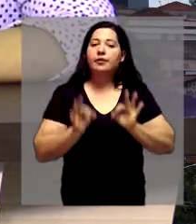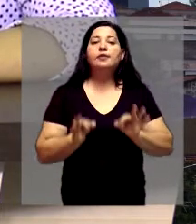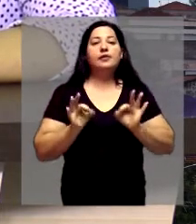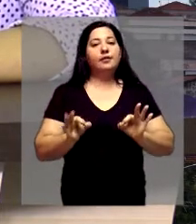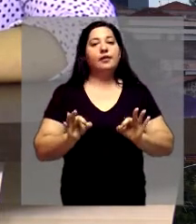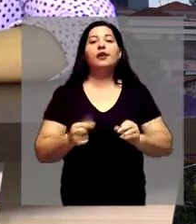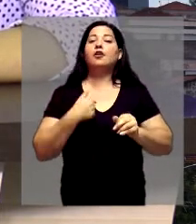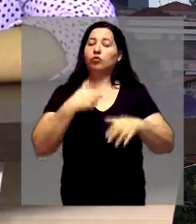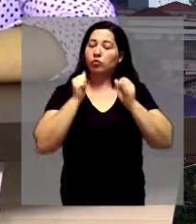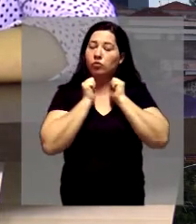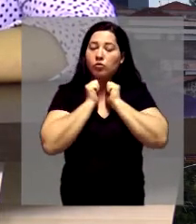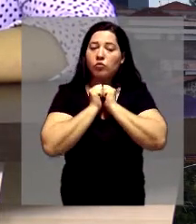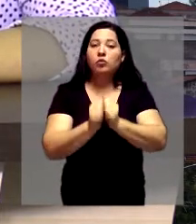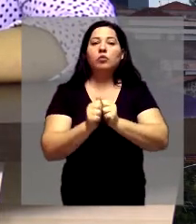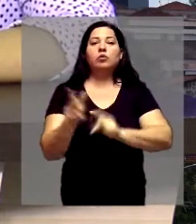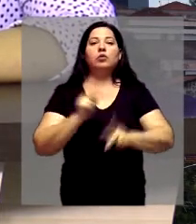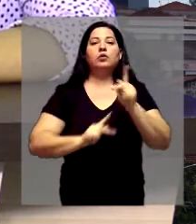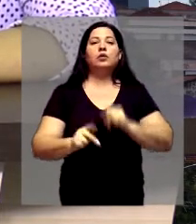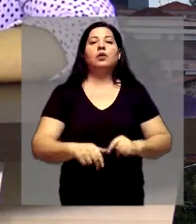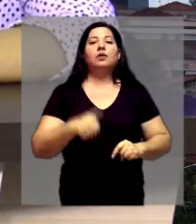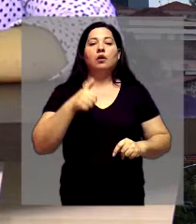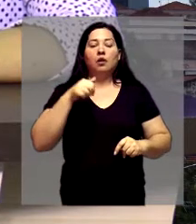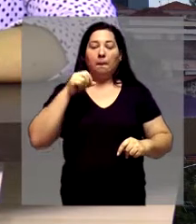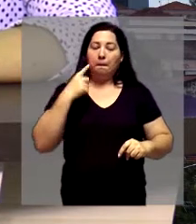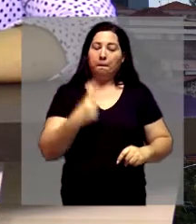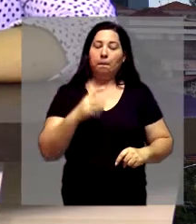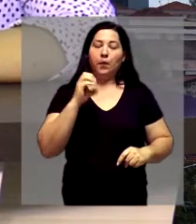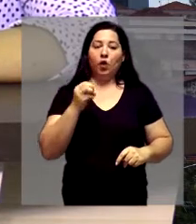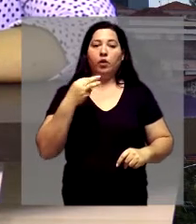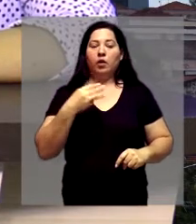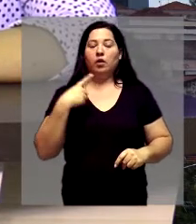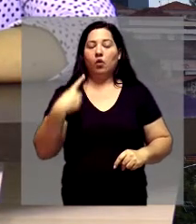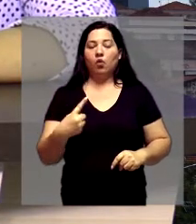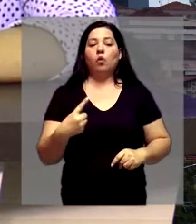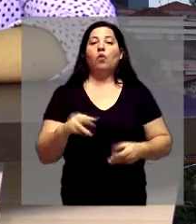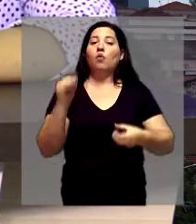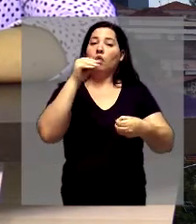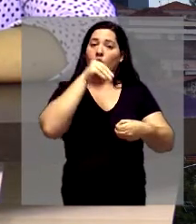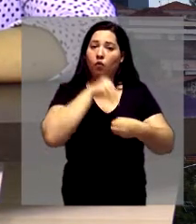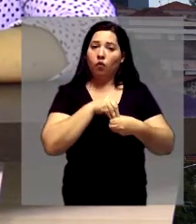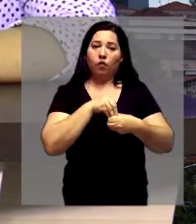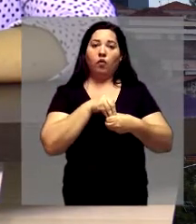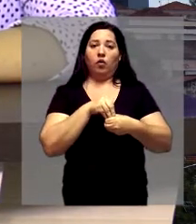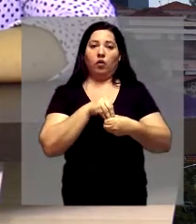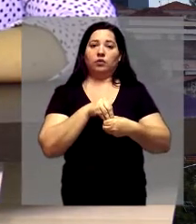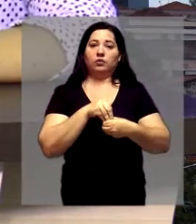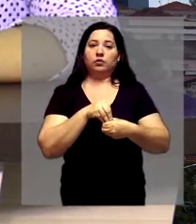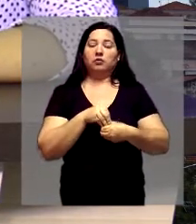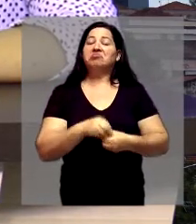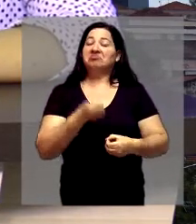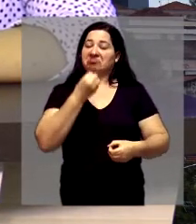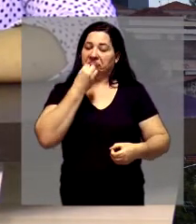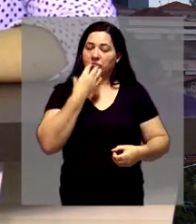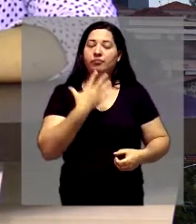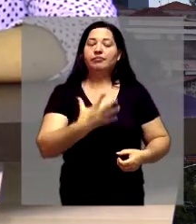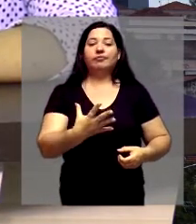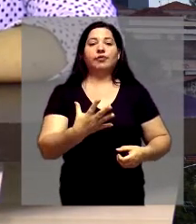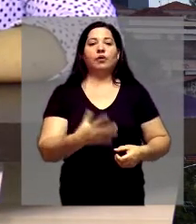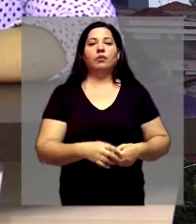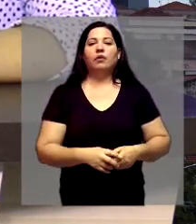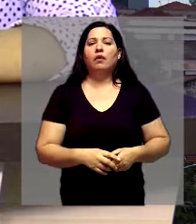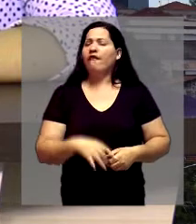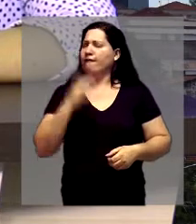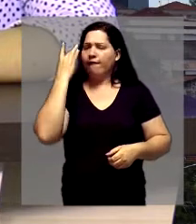população, população que eu tive 1.031 votos aí, como você falou no início, é uma votação expressiva, não é